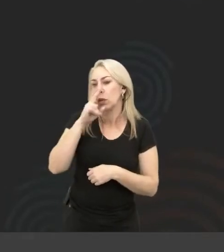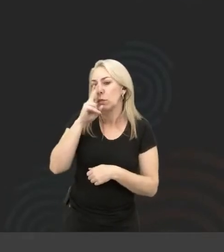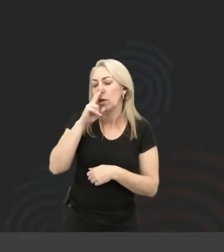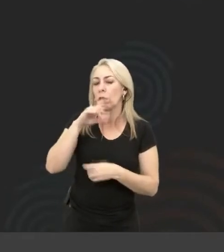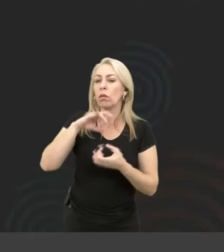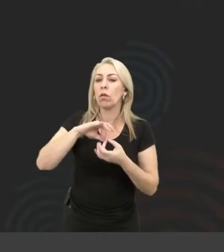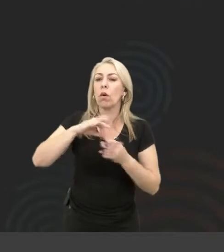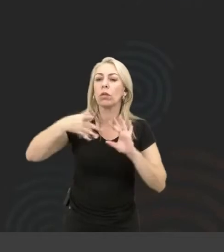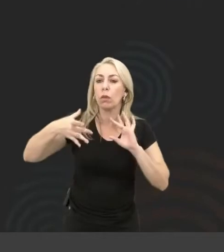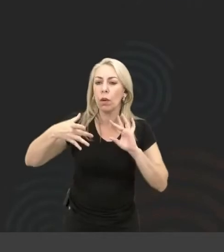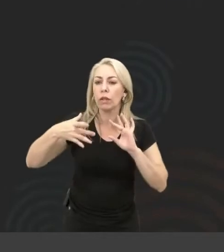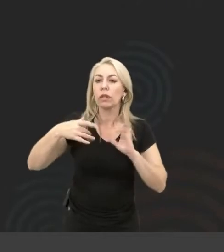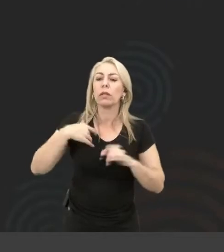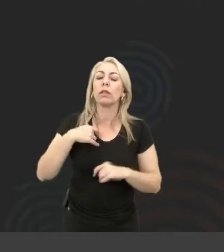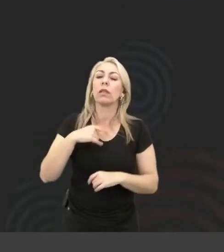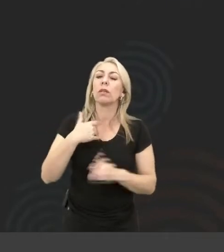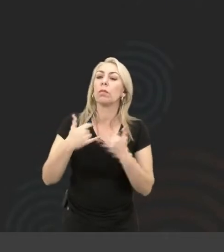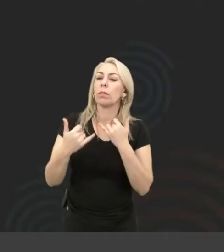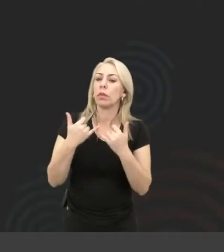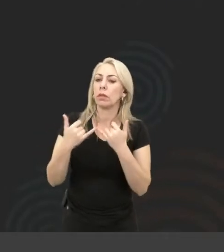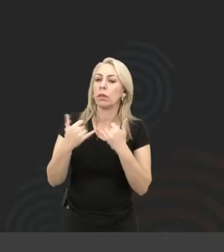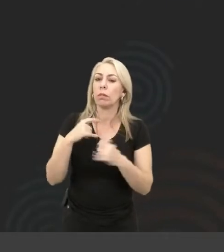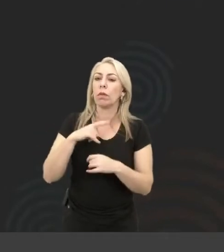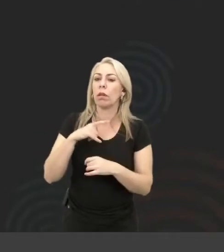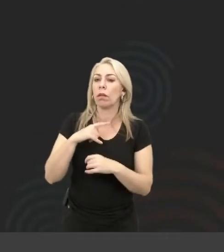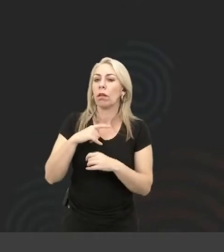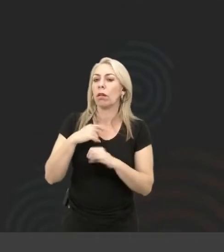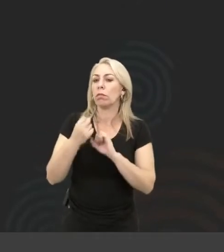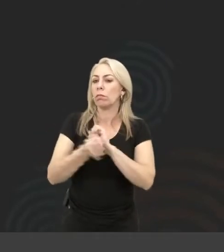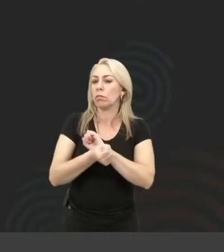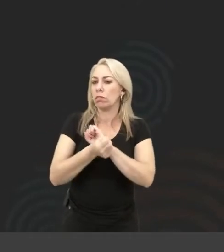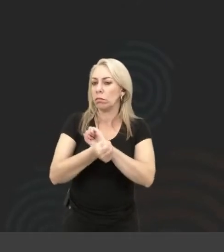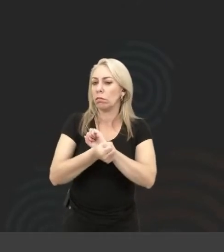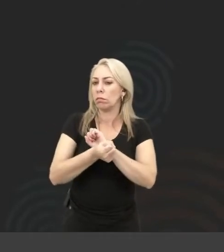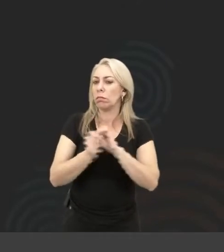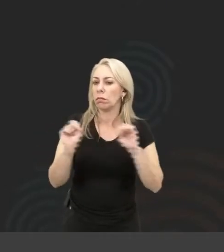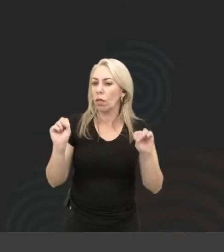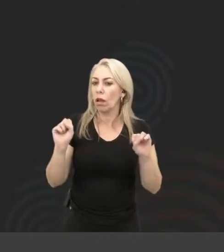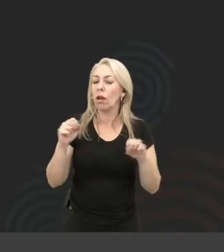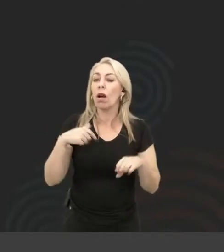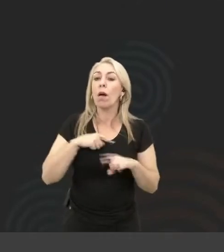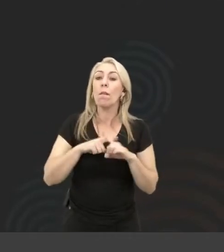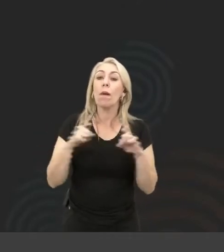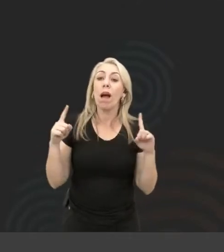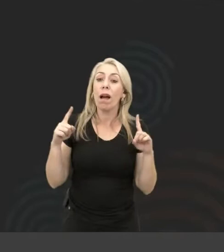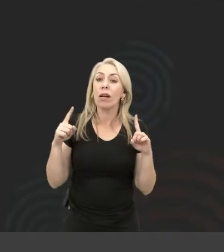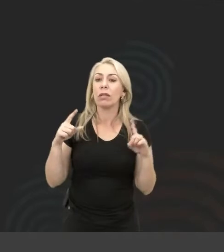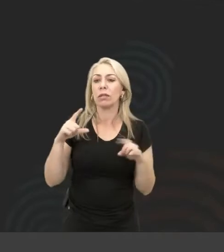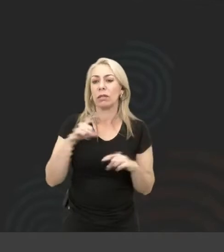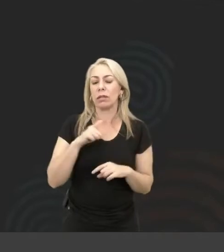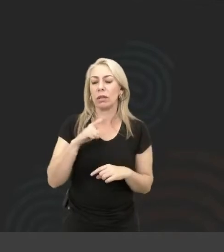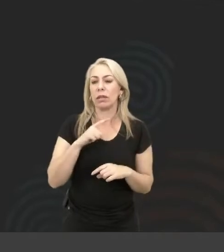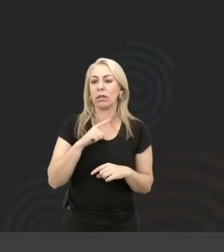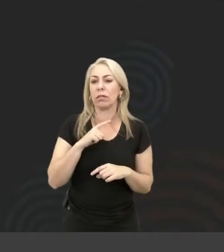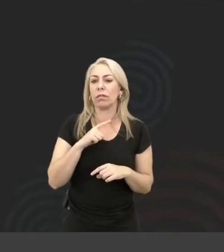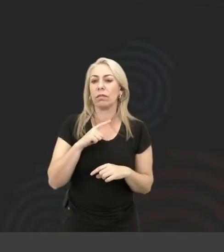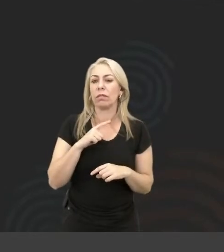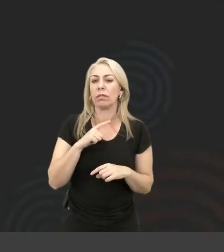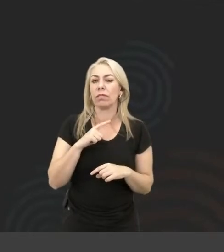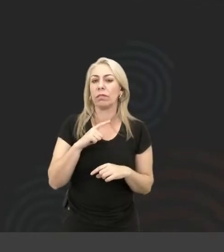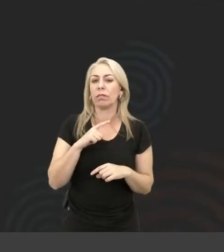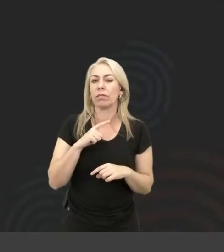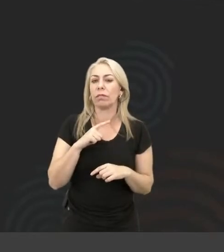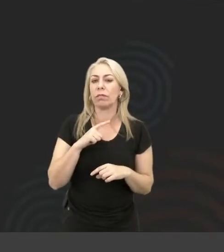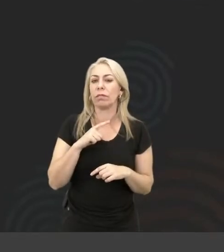Por exemplo, a gente teve a abolição da escravidão, mas a gente pegou